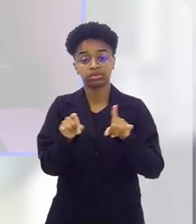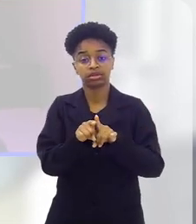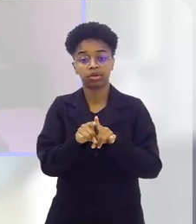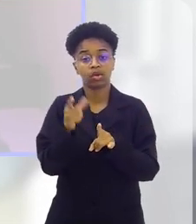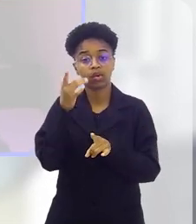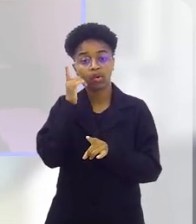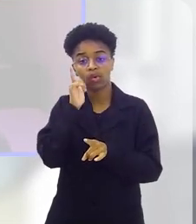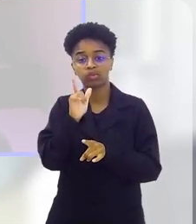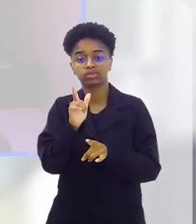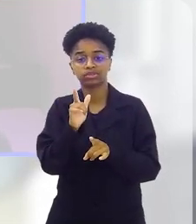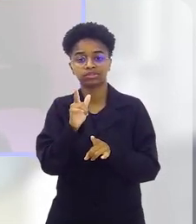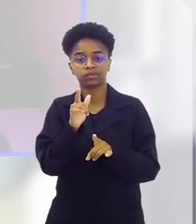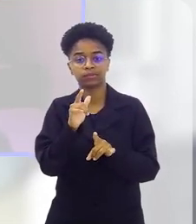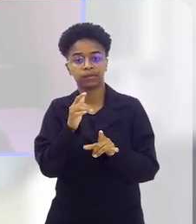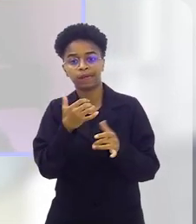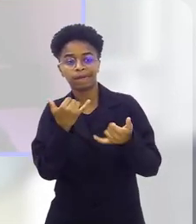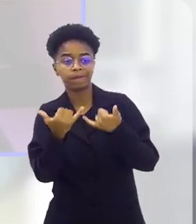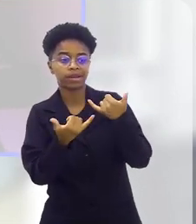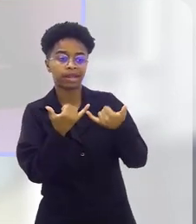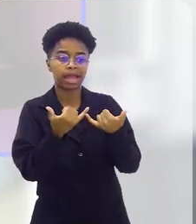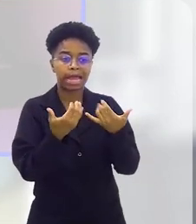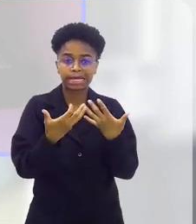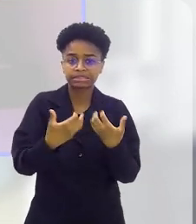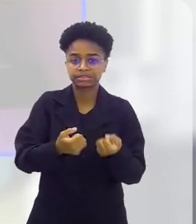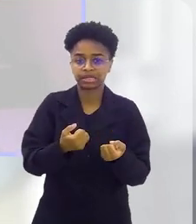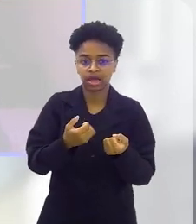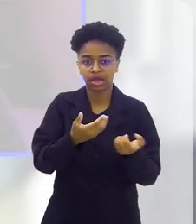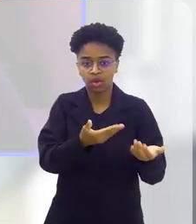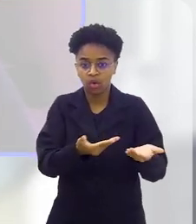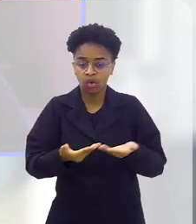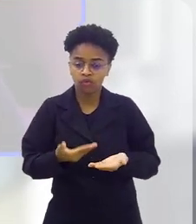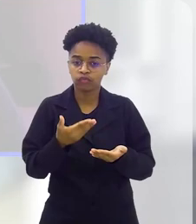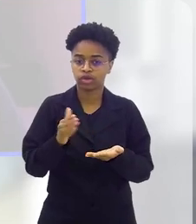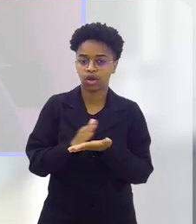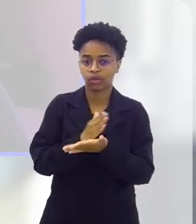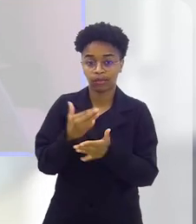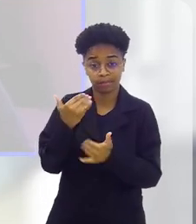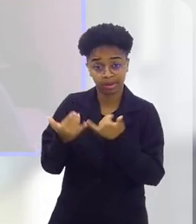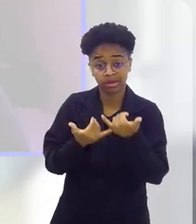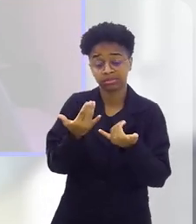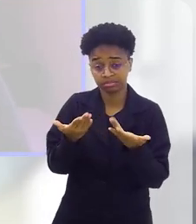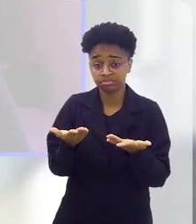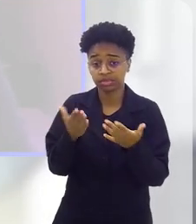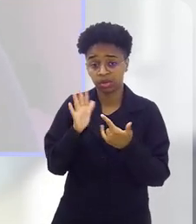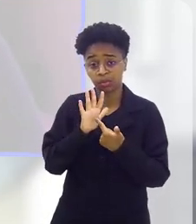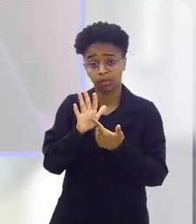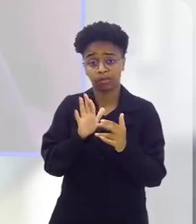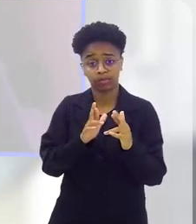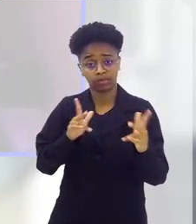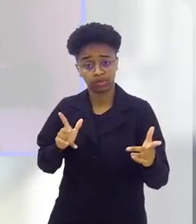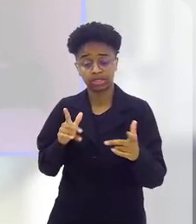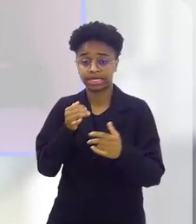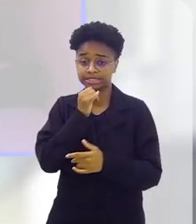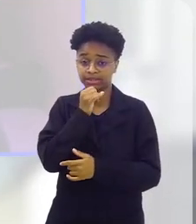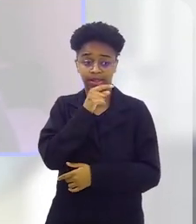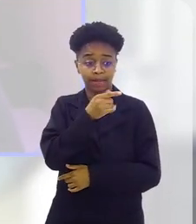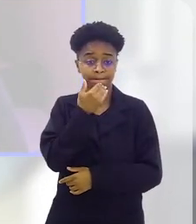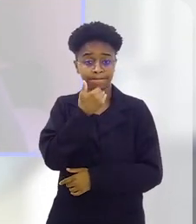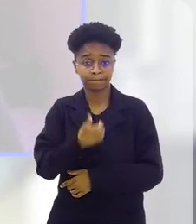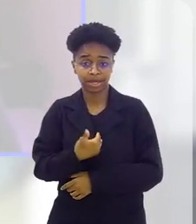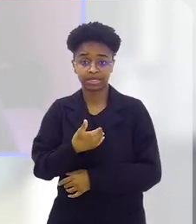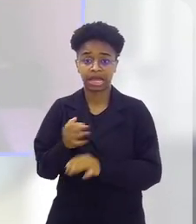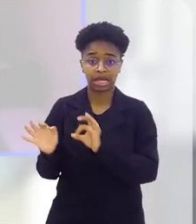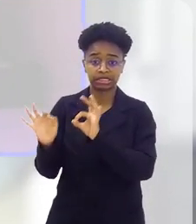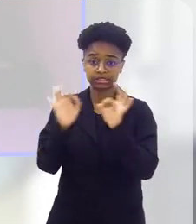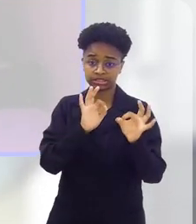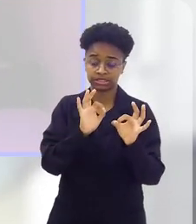e consigo me colocar nesse lugar brincante também, de aceitar ou não os convites que ela me faz para determinadas brincadeiras, isso faz toda a diferença. Por exemplo, quando